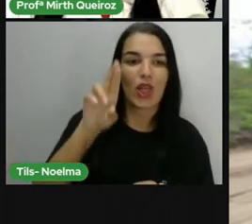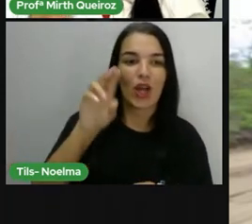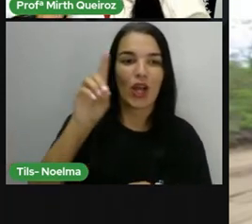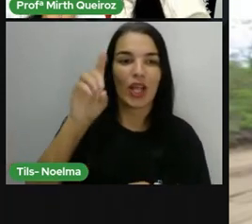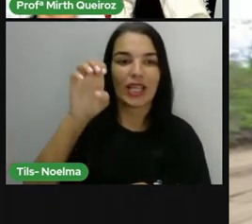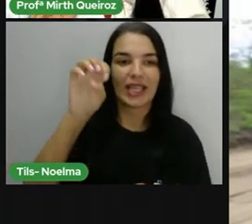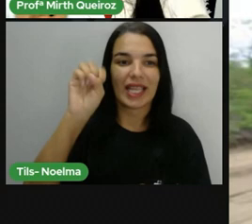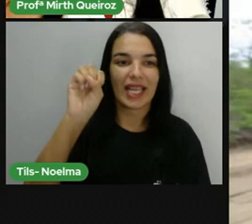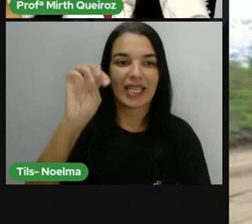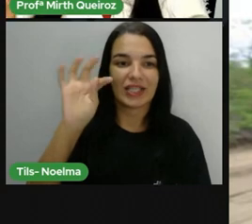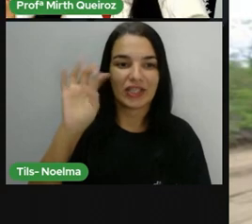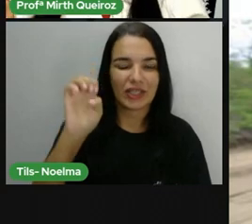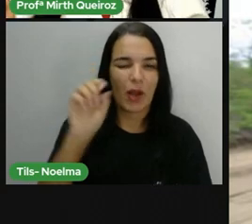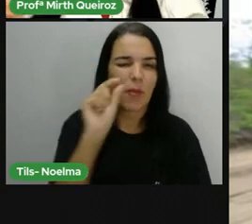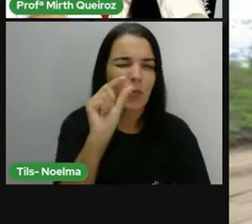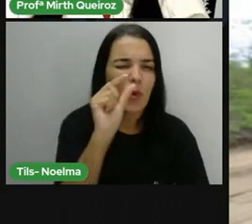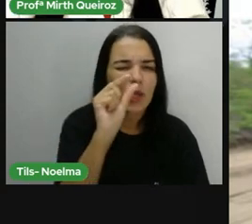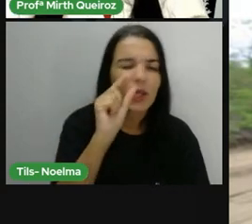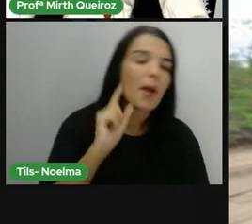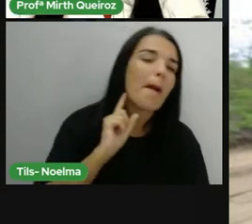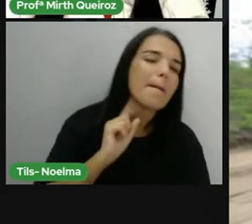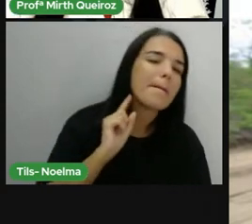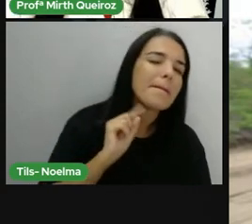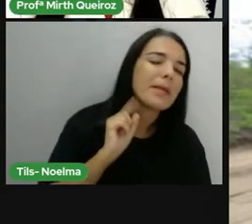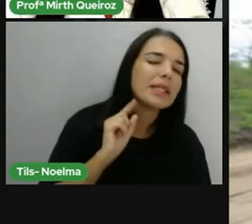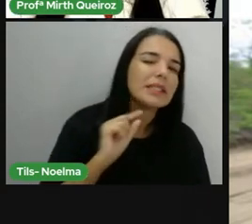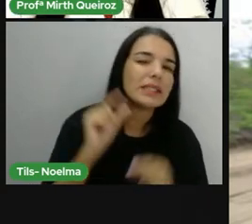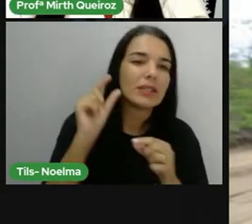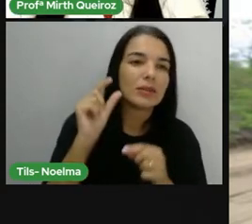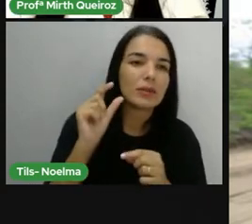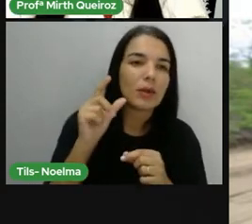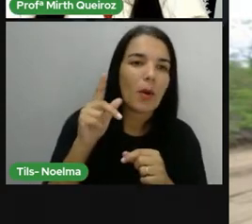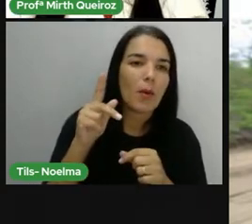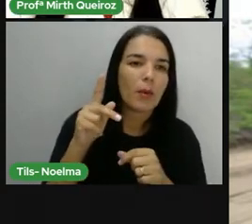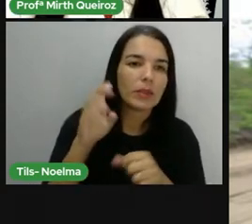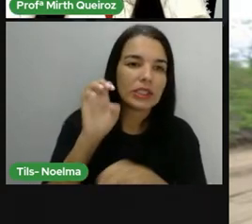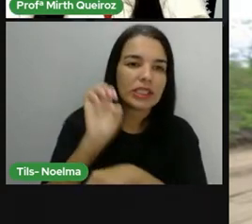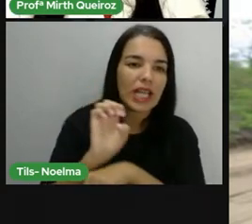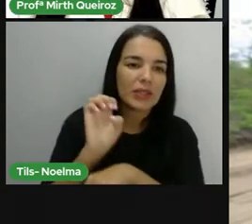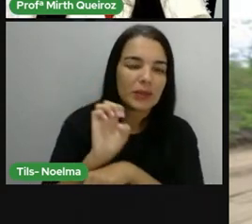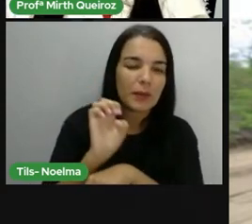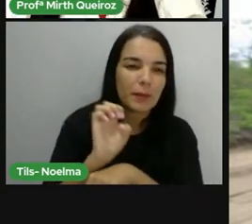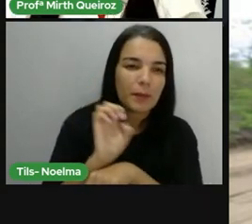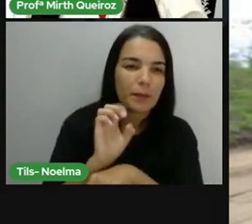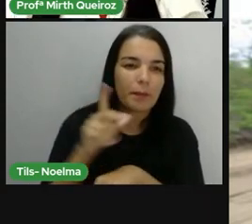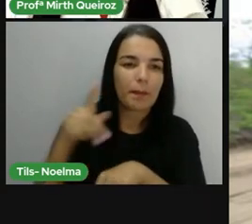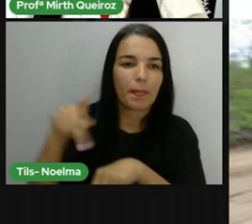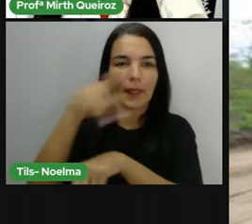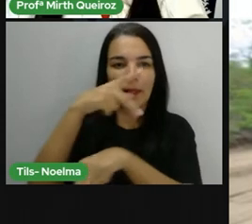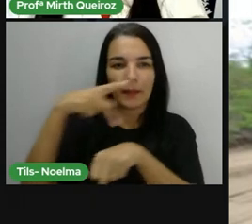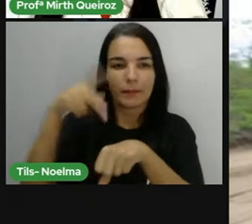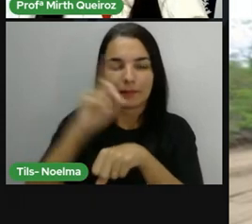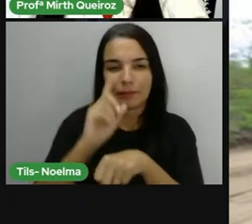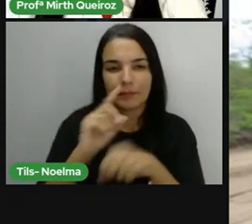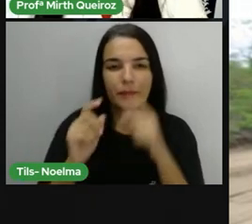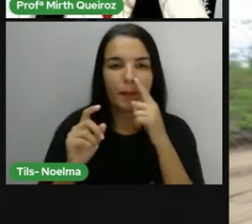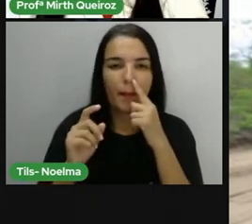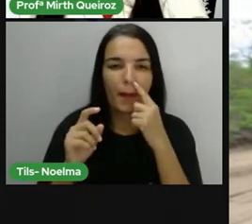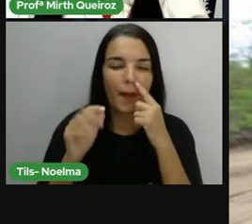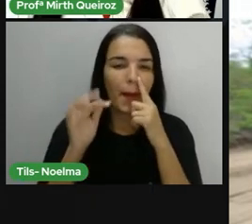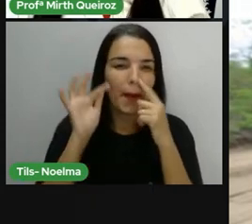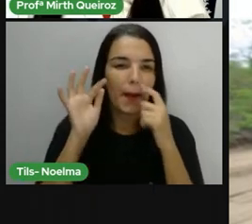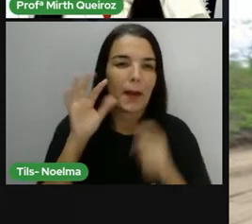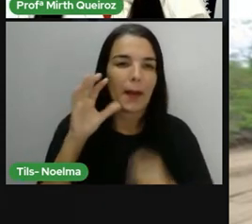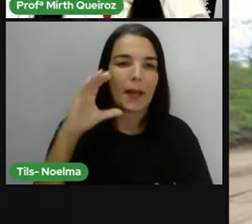só o Norte de Minas, que é um país do Centro-Oeste. O restante da caatinga está todo